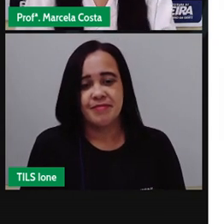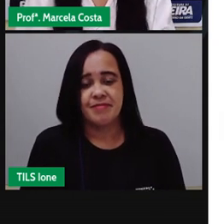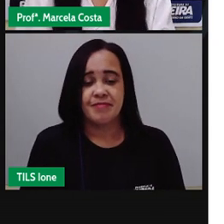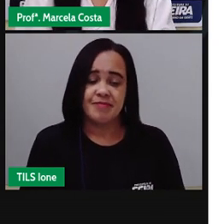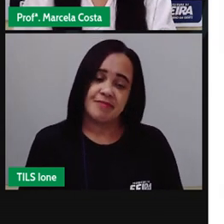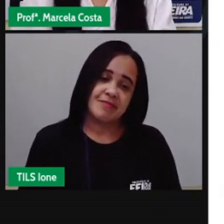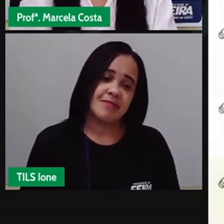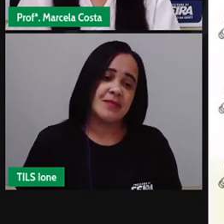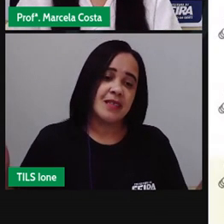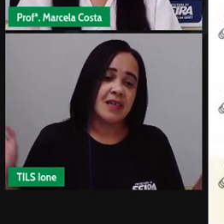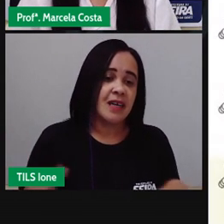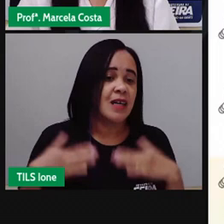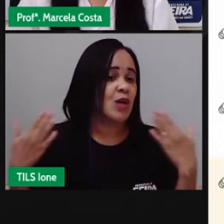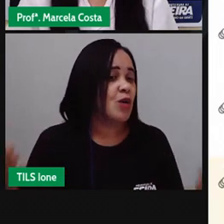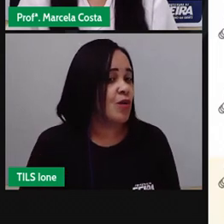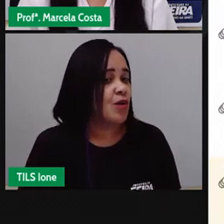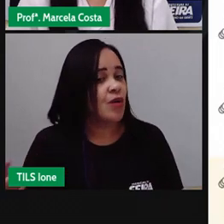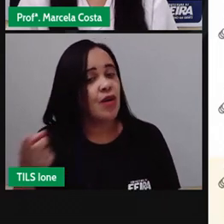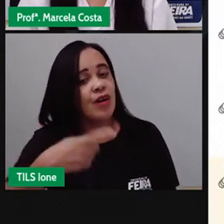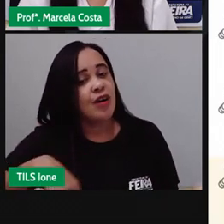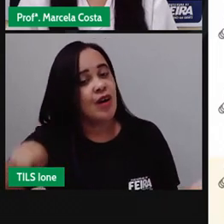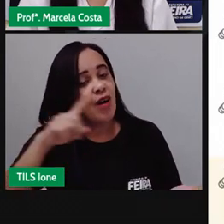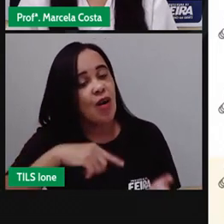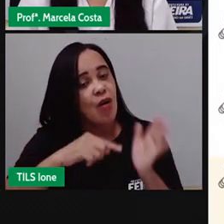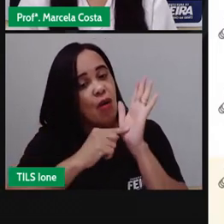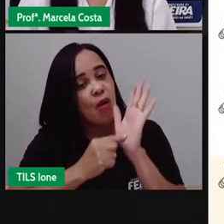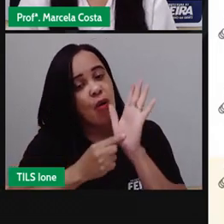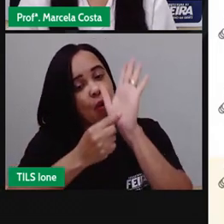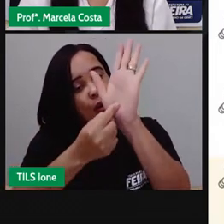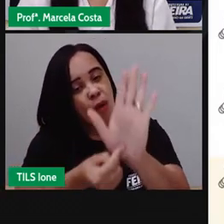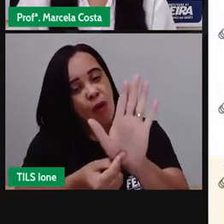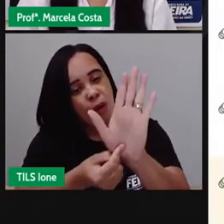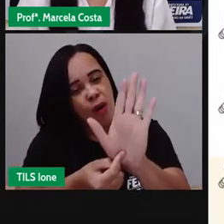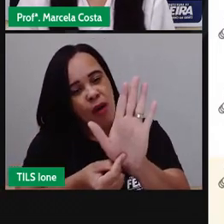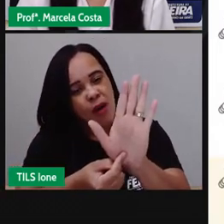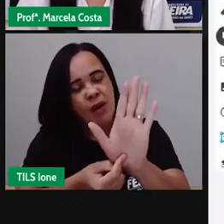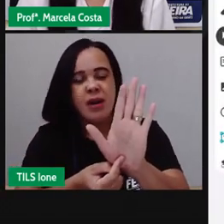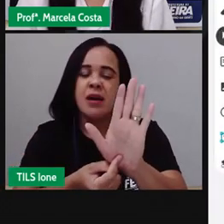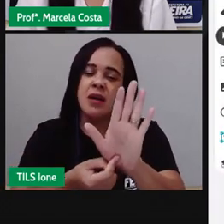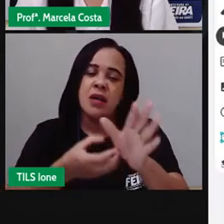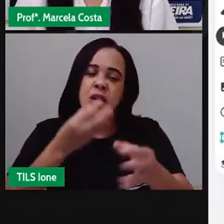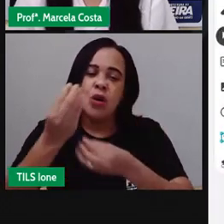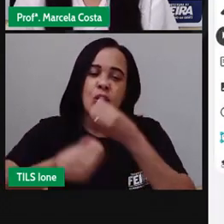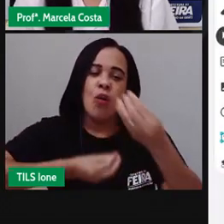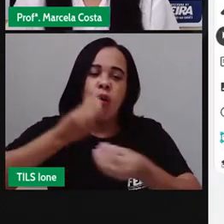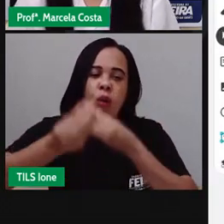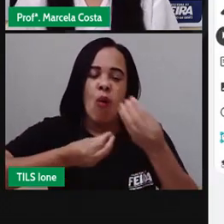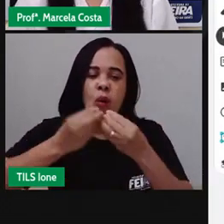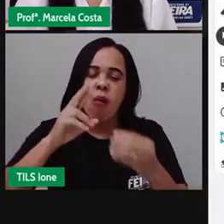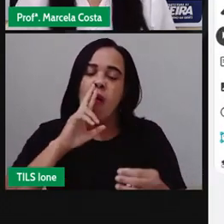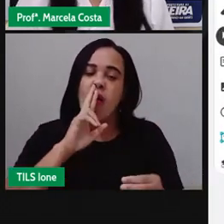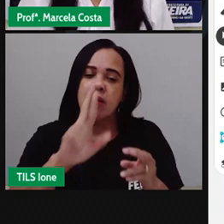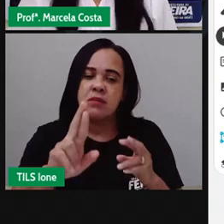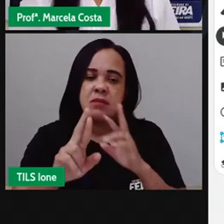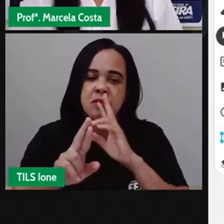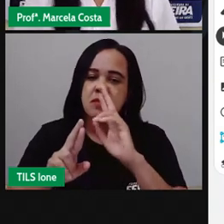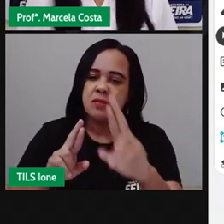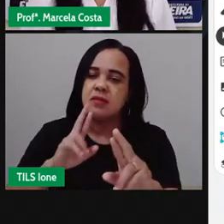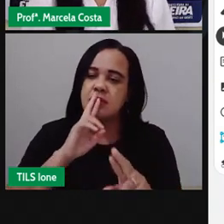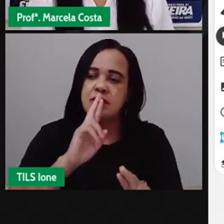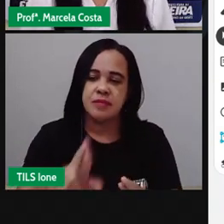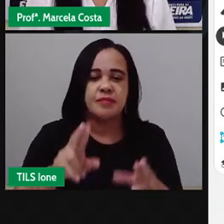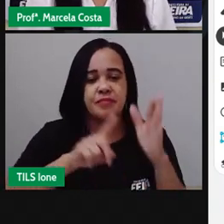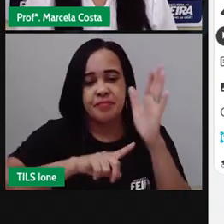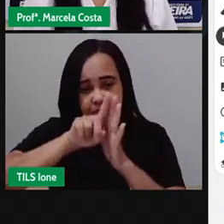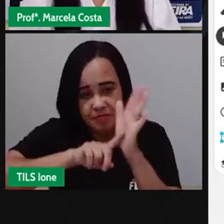agora crianças eu quero mostrar pra vocês como é que vocês podem fazer isso aí